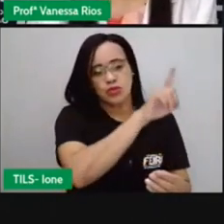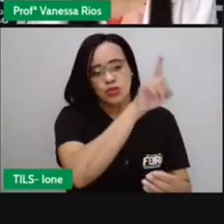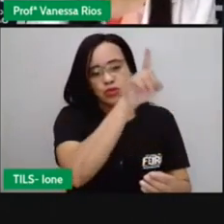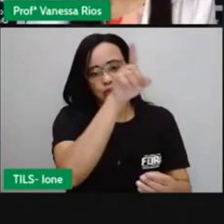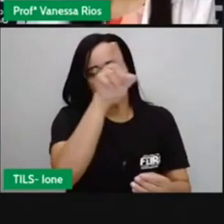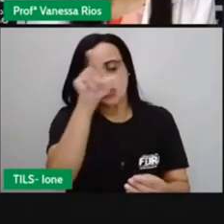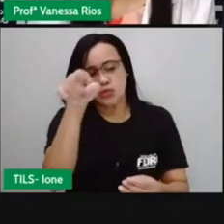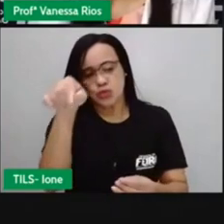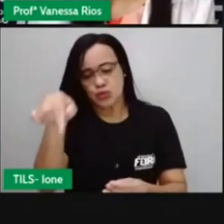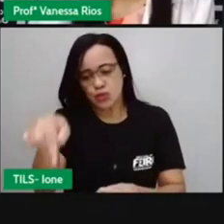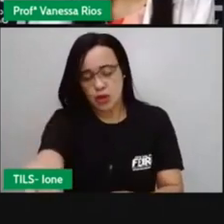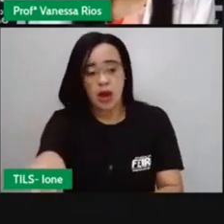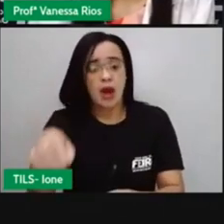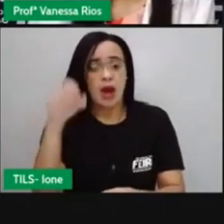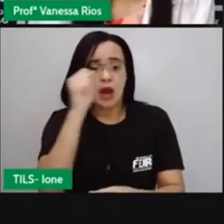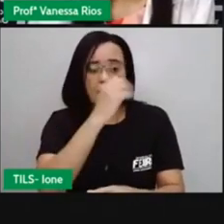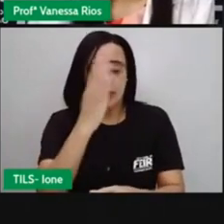Brasil.